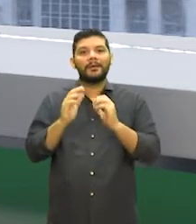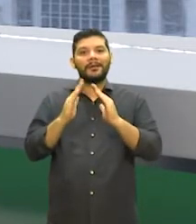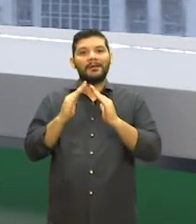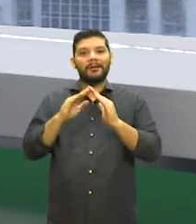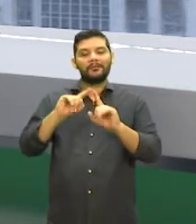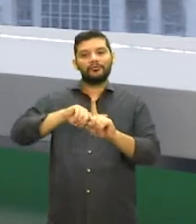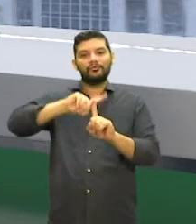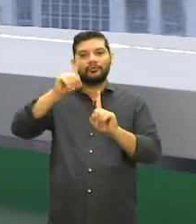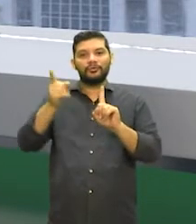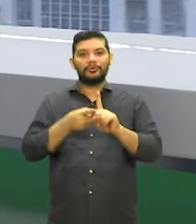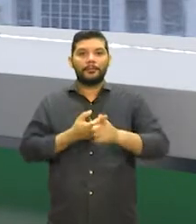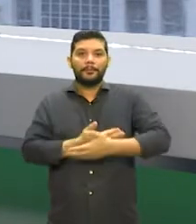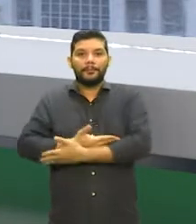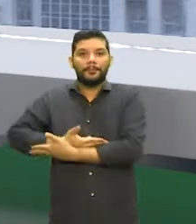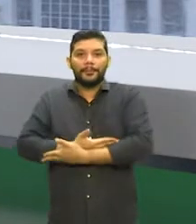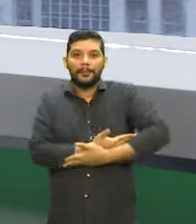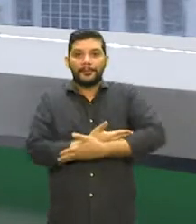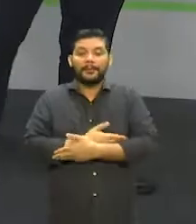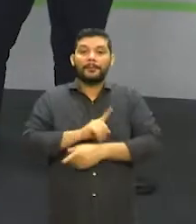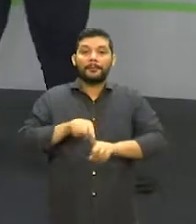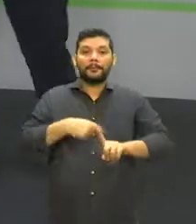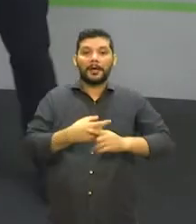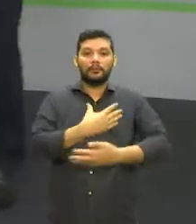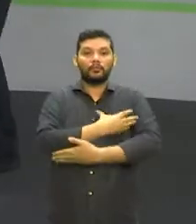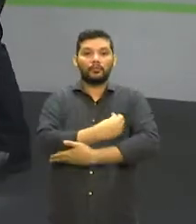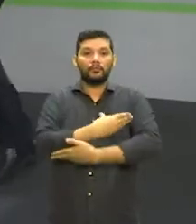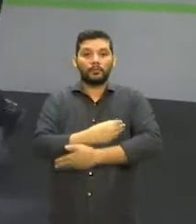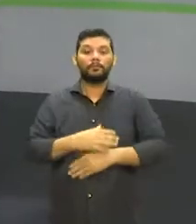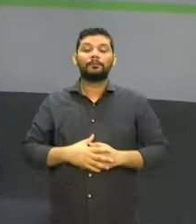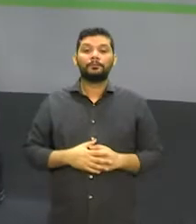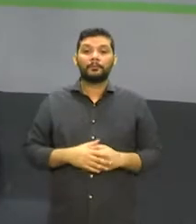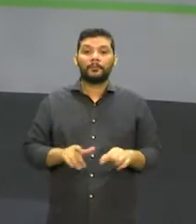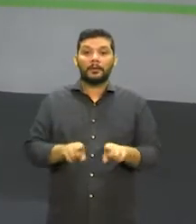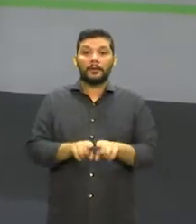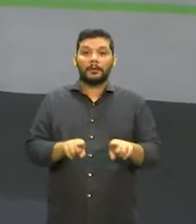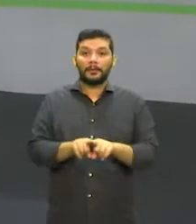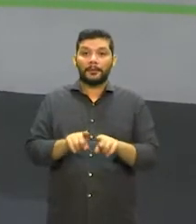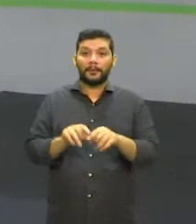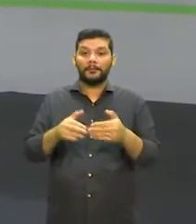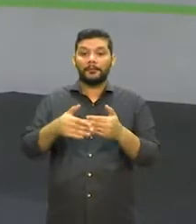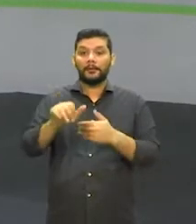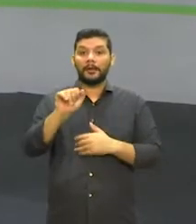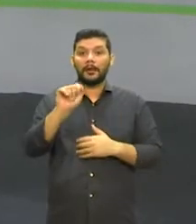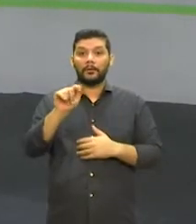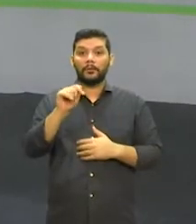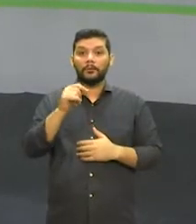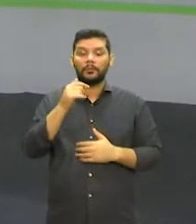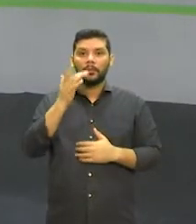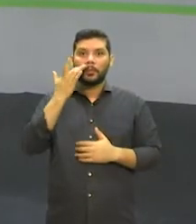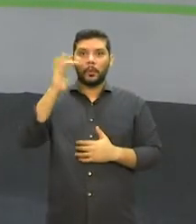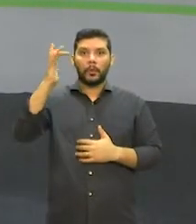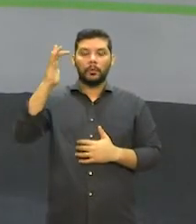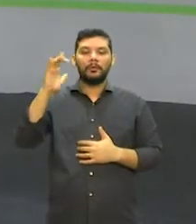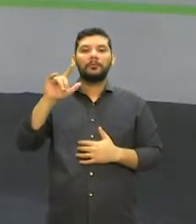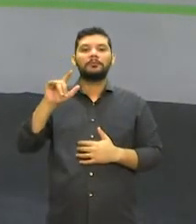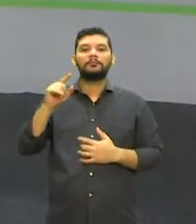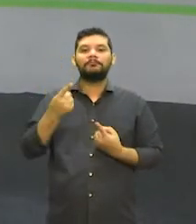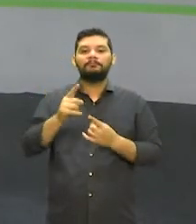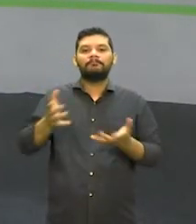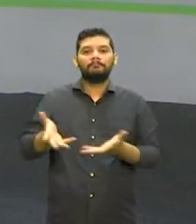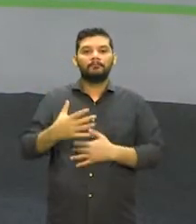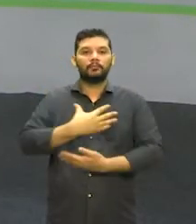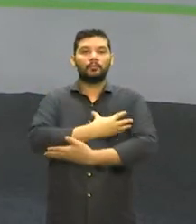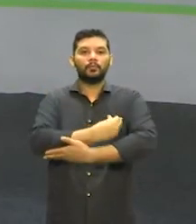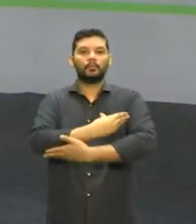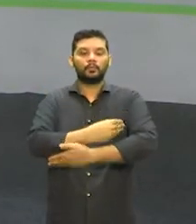do bebê e da puérpera. E a campanha Agosto Dourado incentiva o aleitamento materno. Agora são